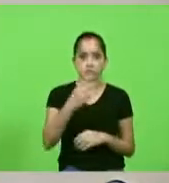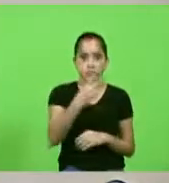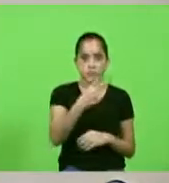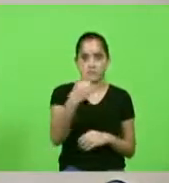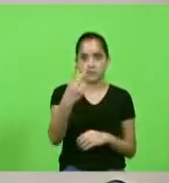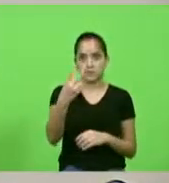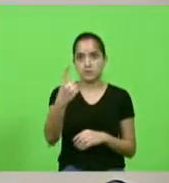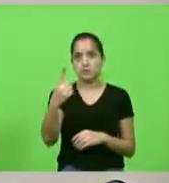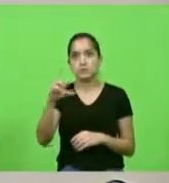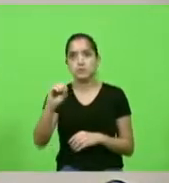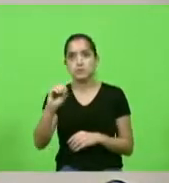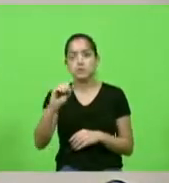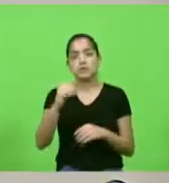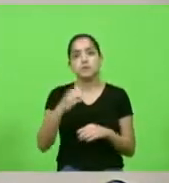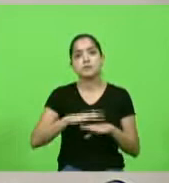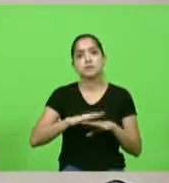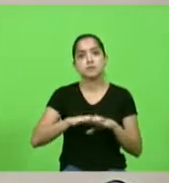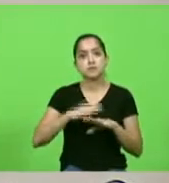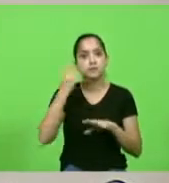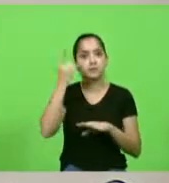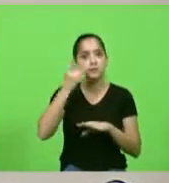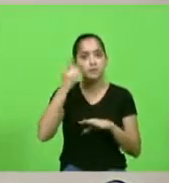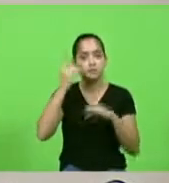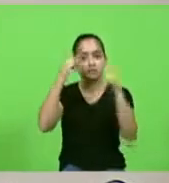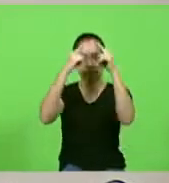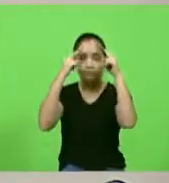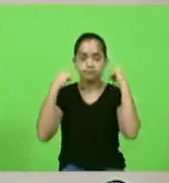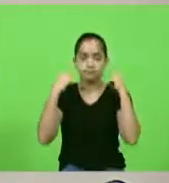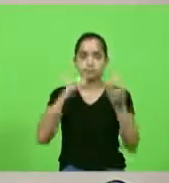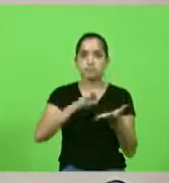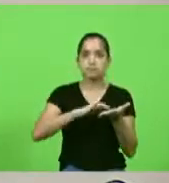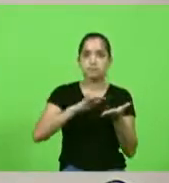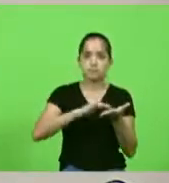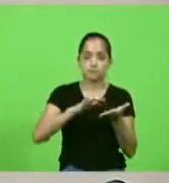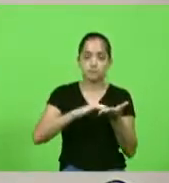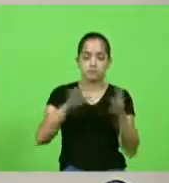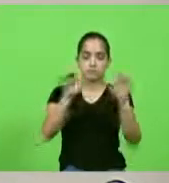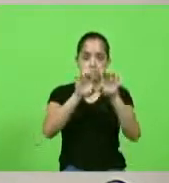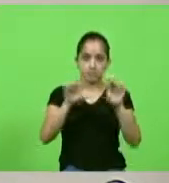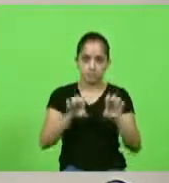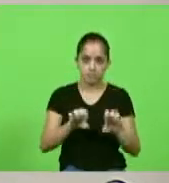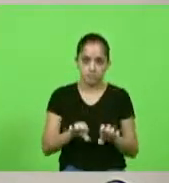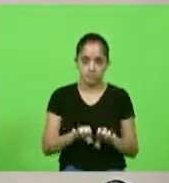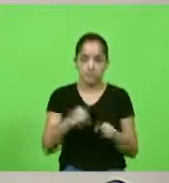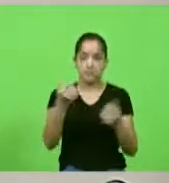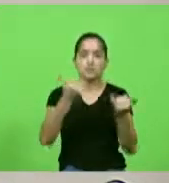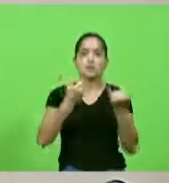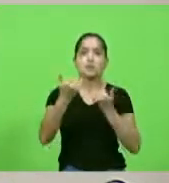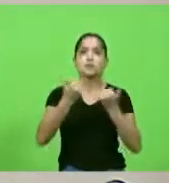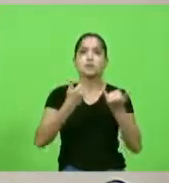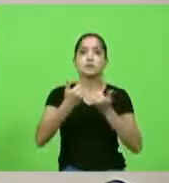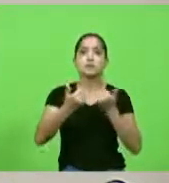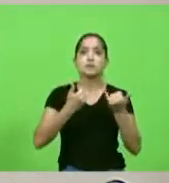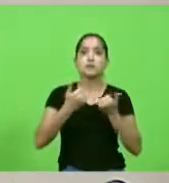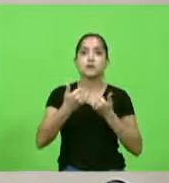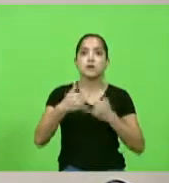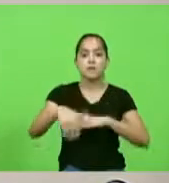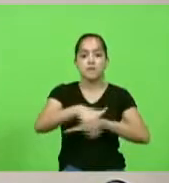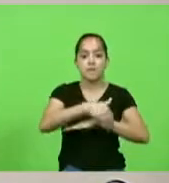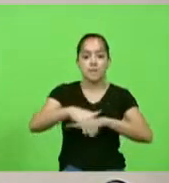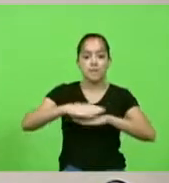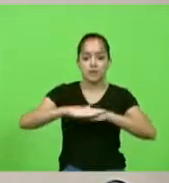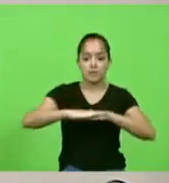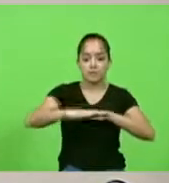deputado Neudir Sareta solicitando ao secretário do Estado da infraestrutura informações acerca da pavimentação da